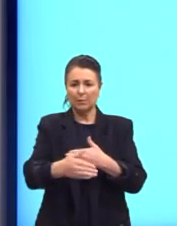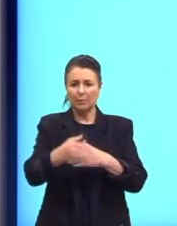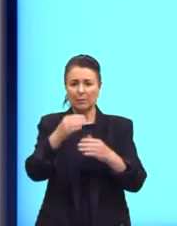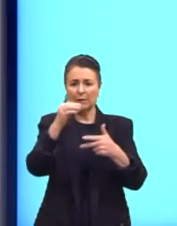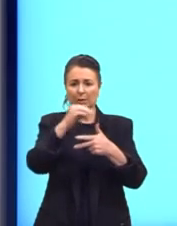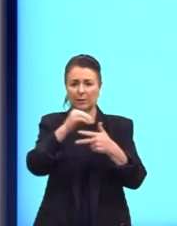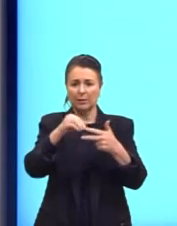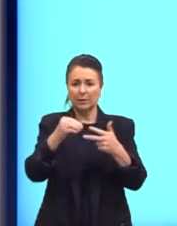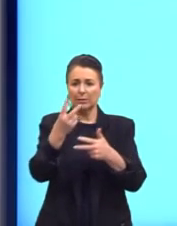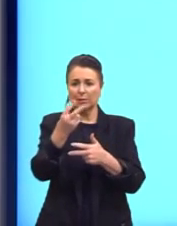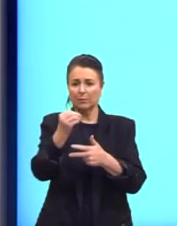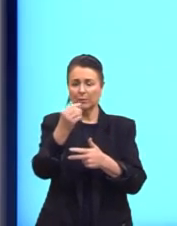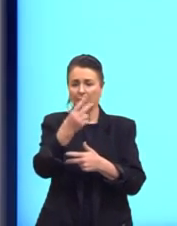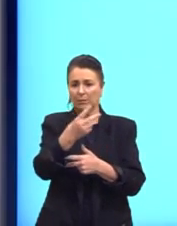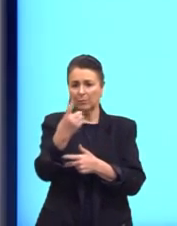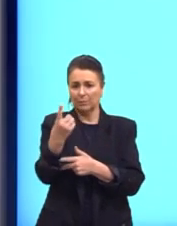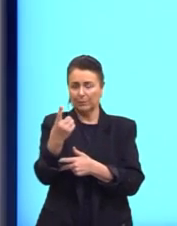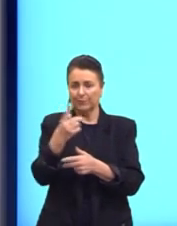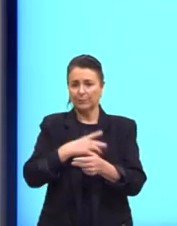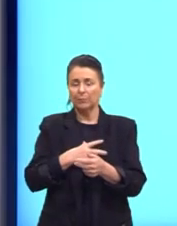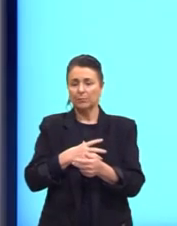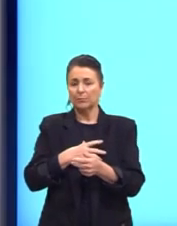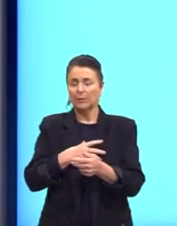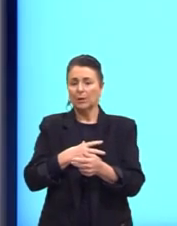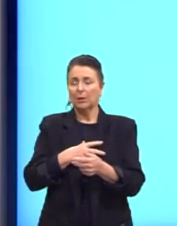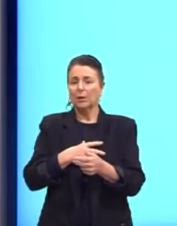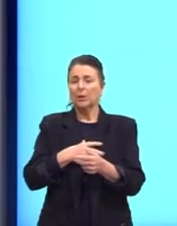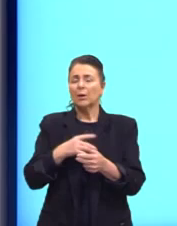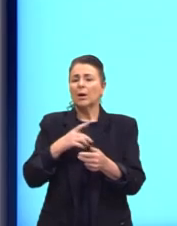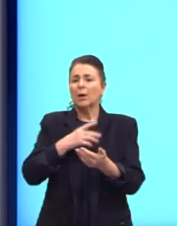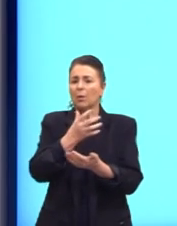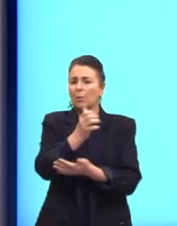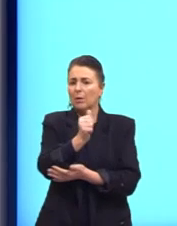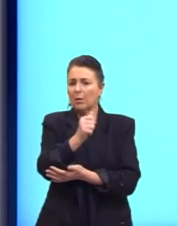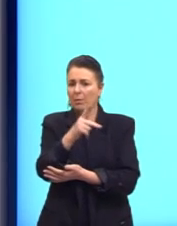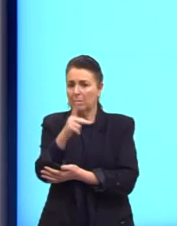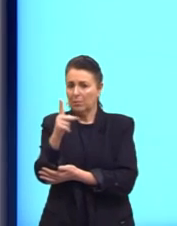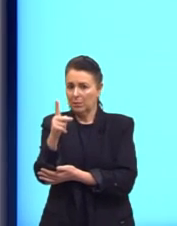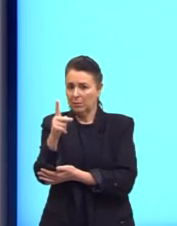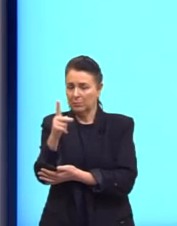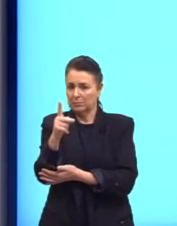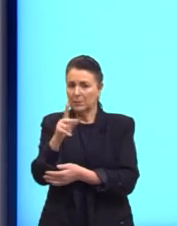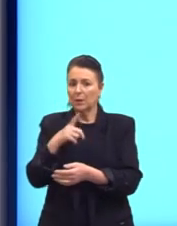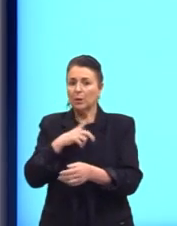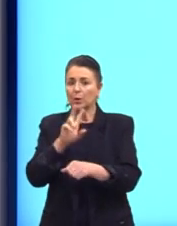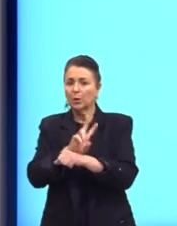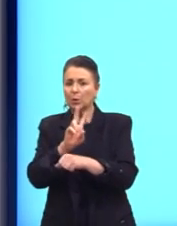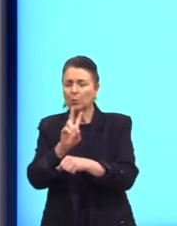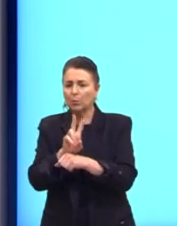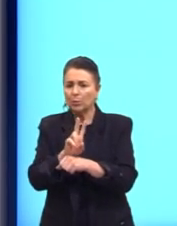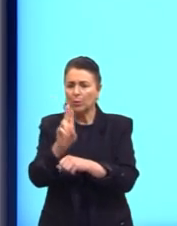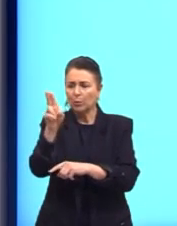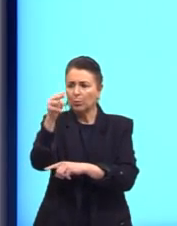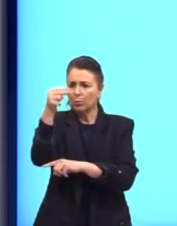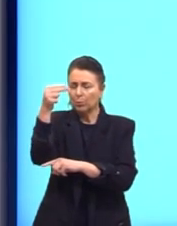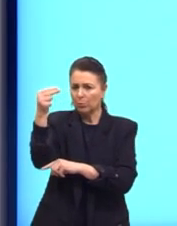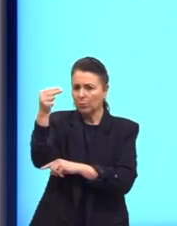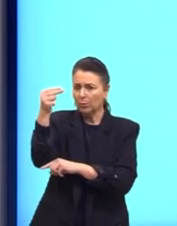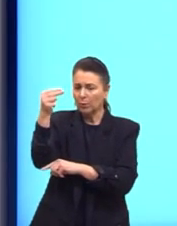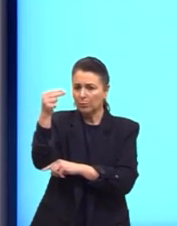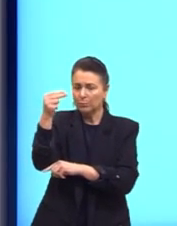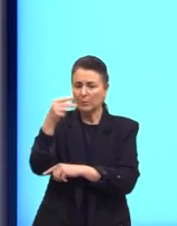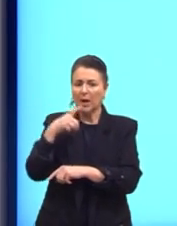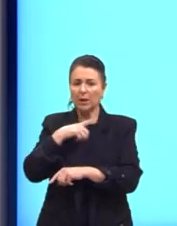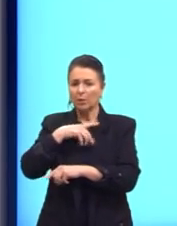diz o seguinte, Aplicativos que gerenciam serviços de hospedagem têm ganhado espaço no